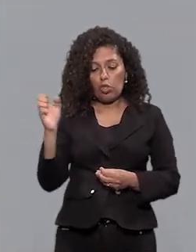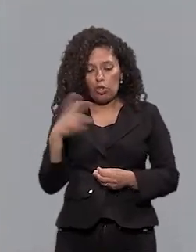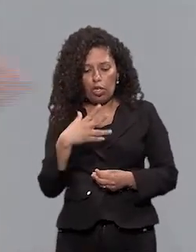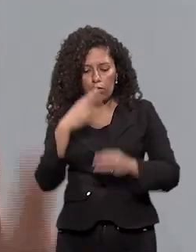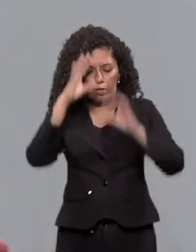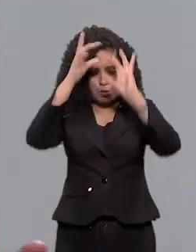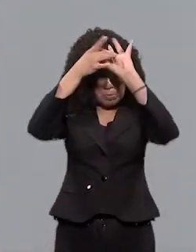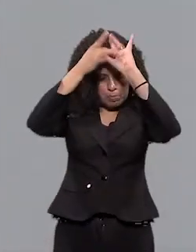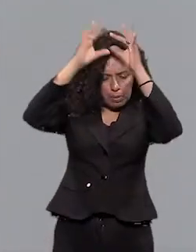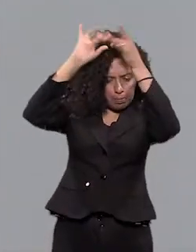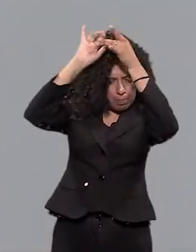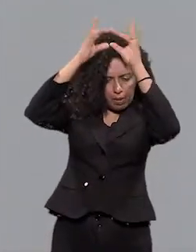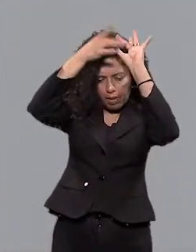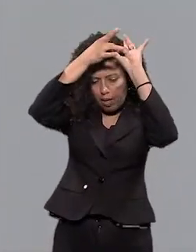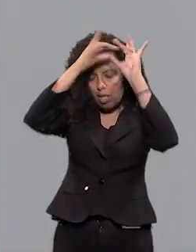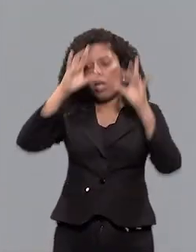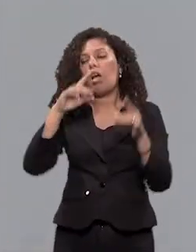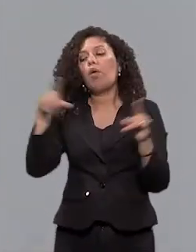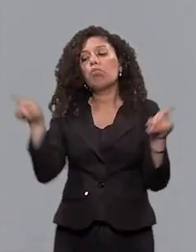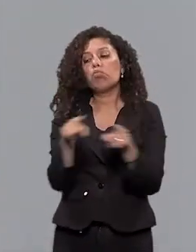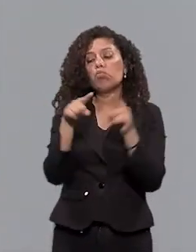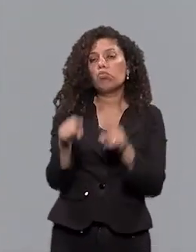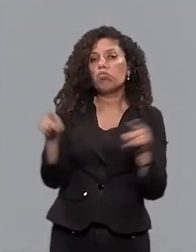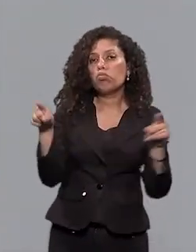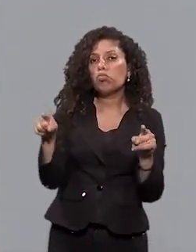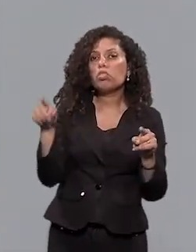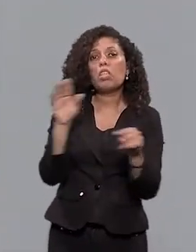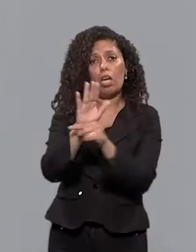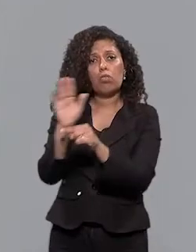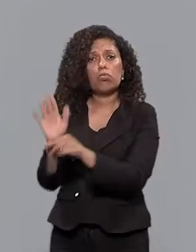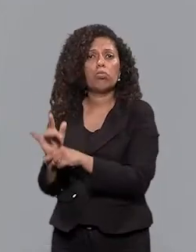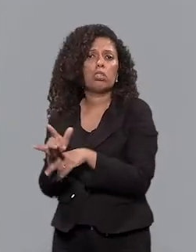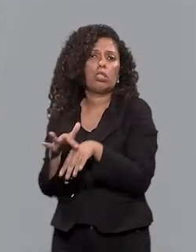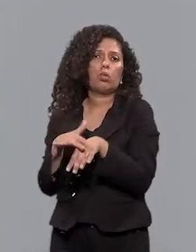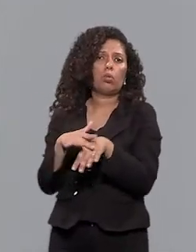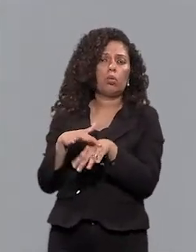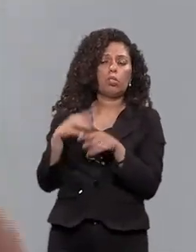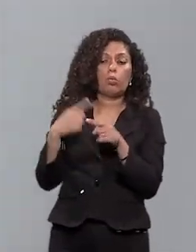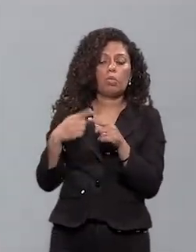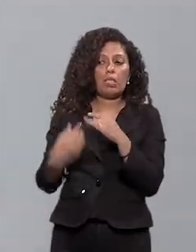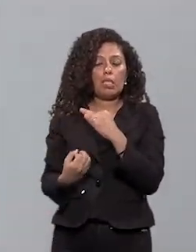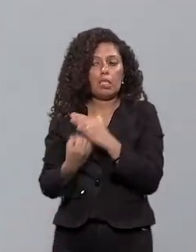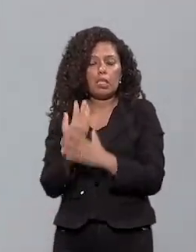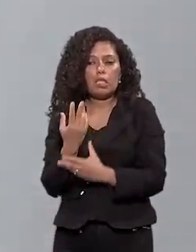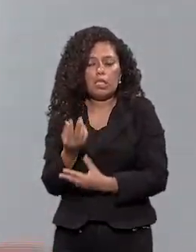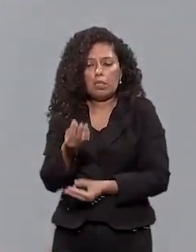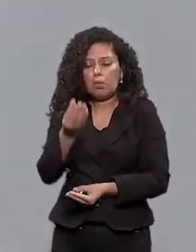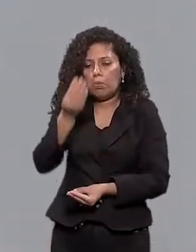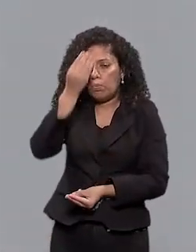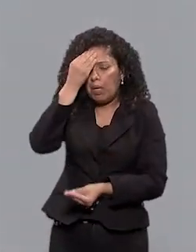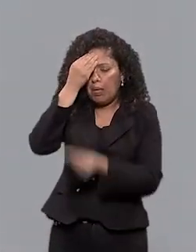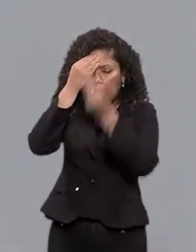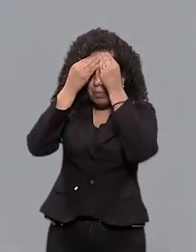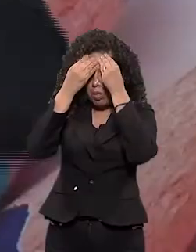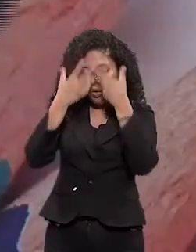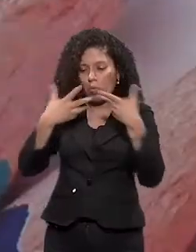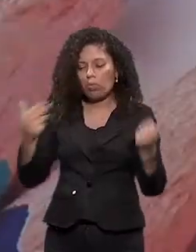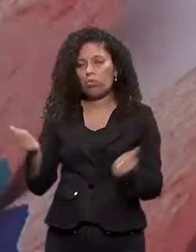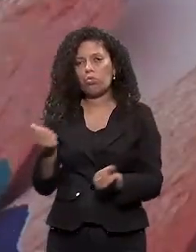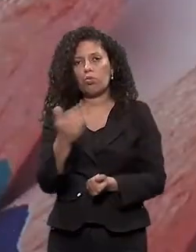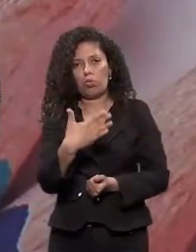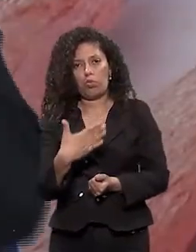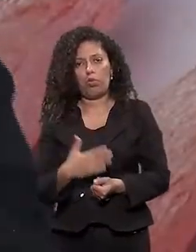Então, você utilizar a música Nesse processo é maravilhoso Porque você vai estar criando memórias novas Perfeito